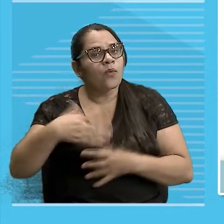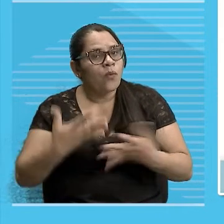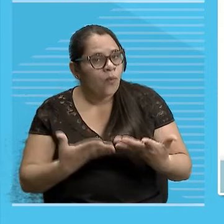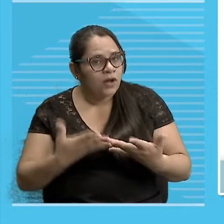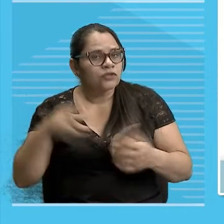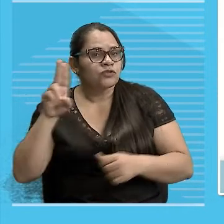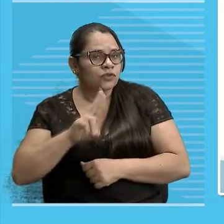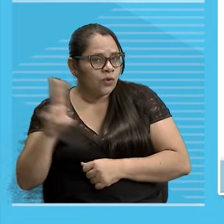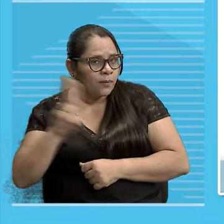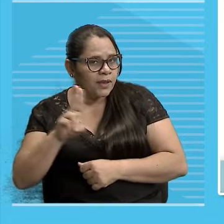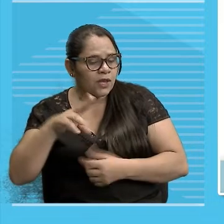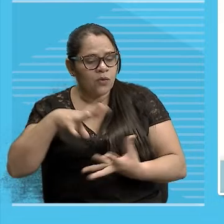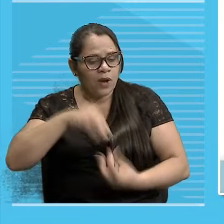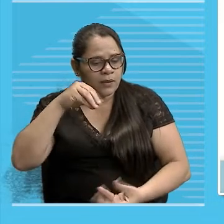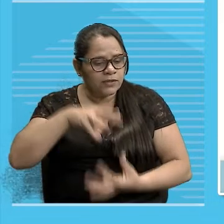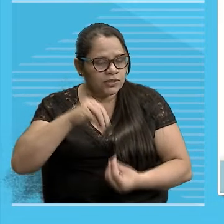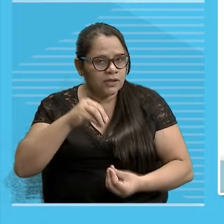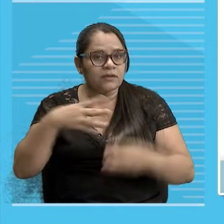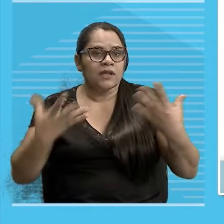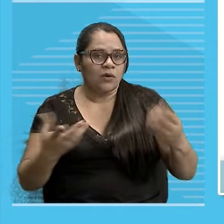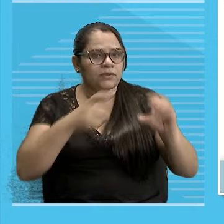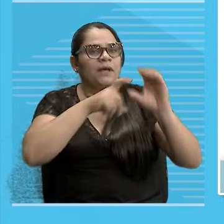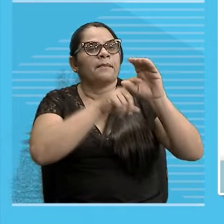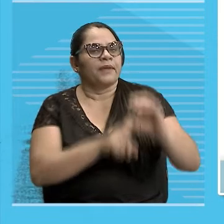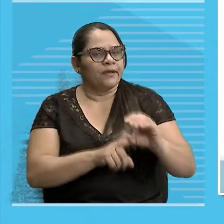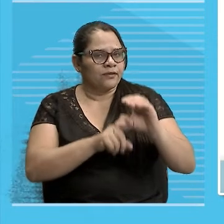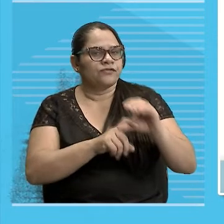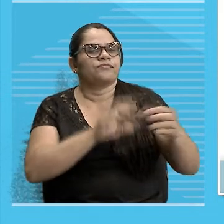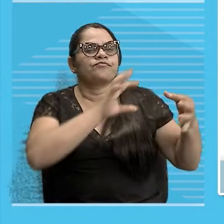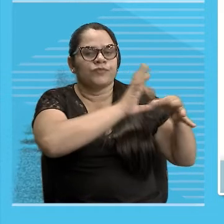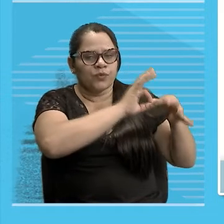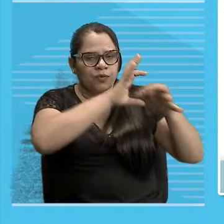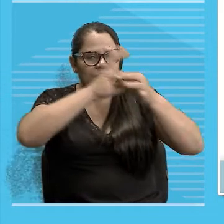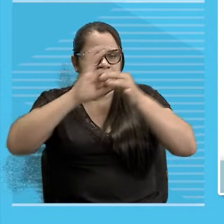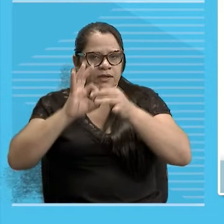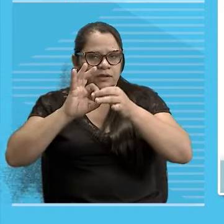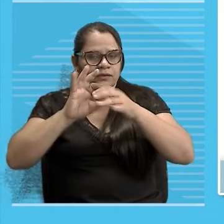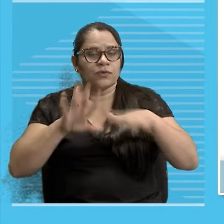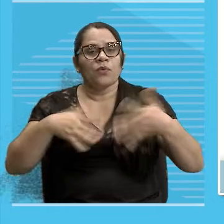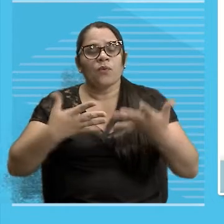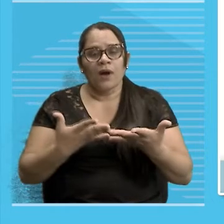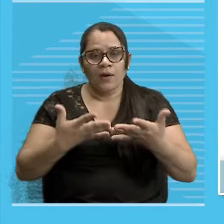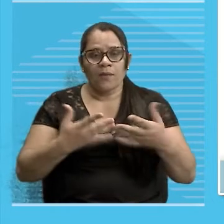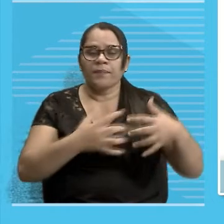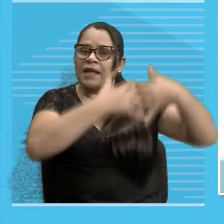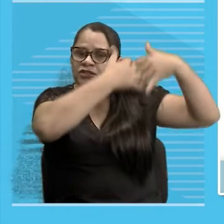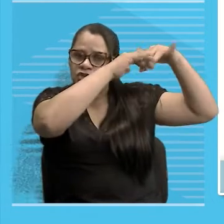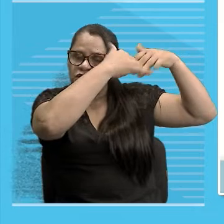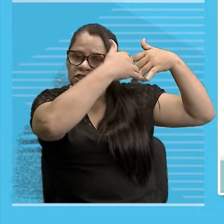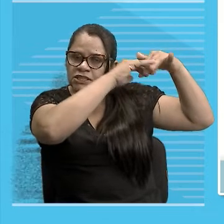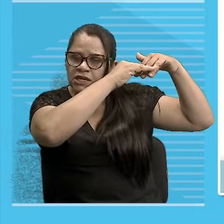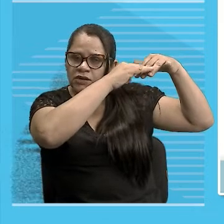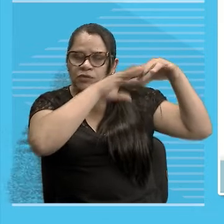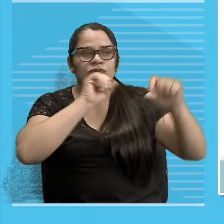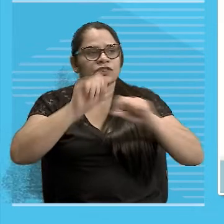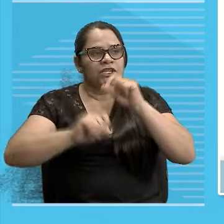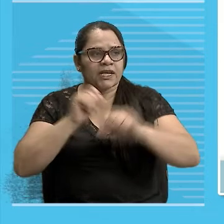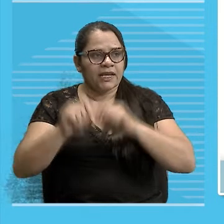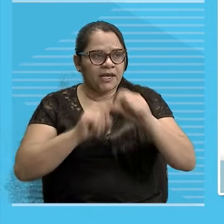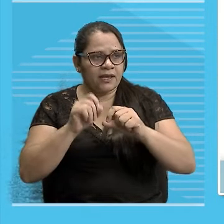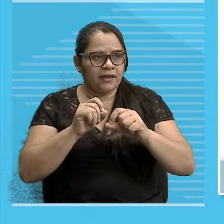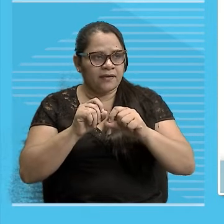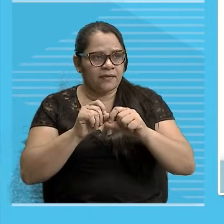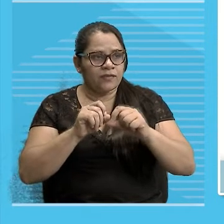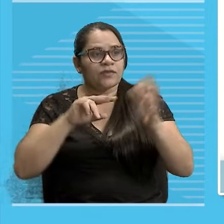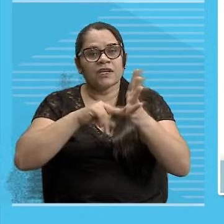Né gente Depende Depende também Do contexto Então Qual é a noção De sentido Que os